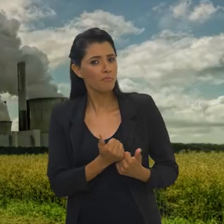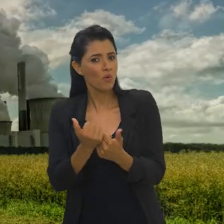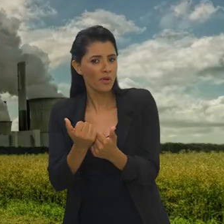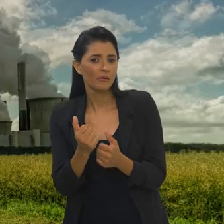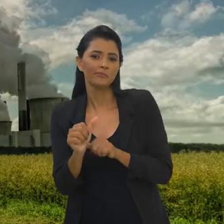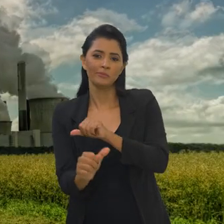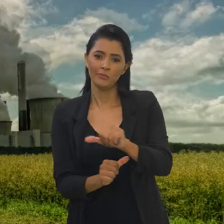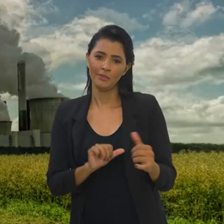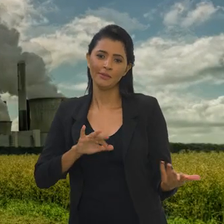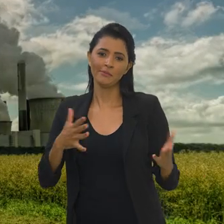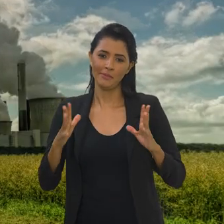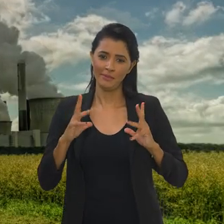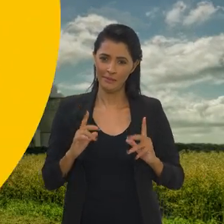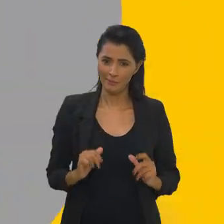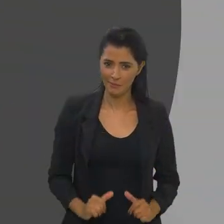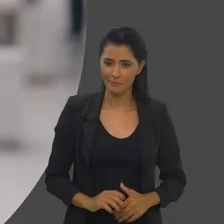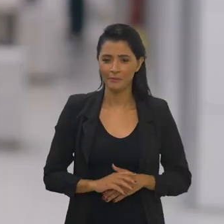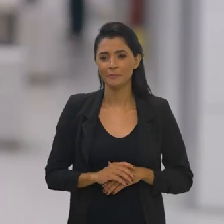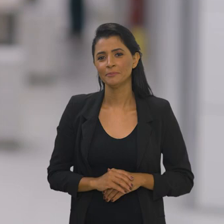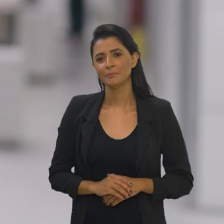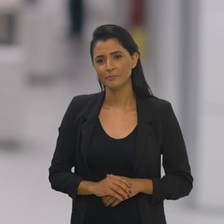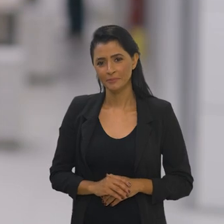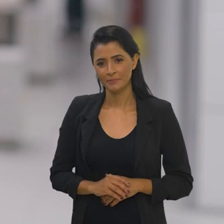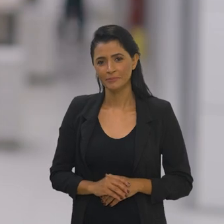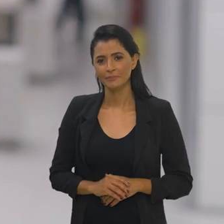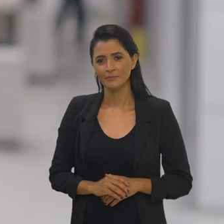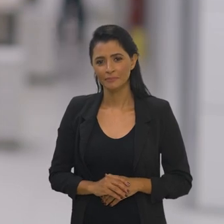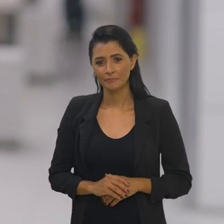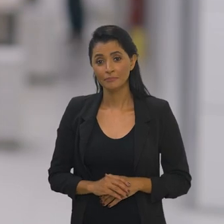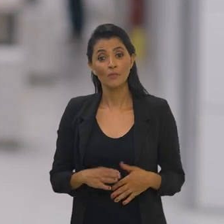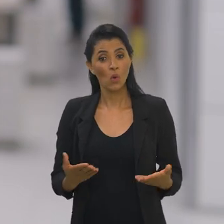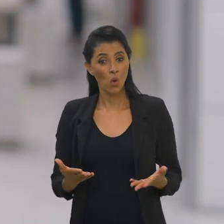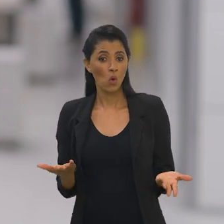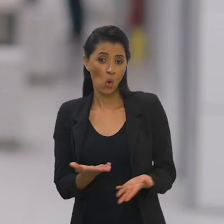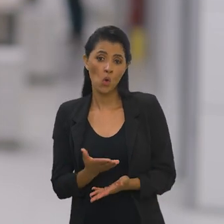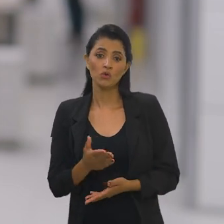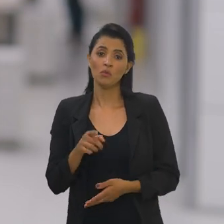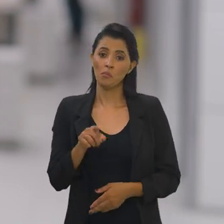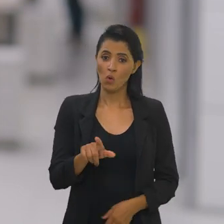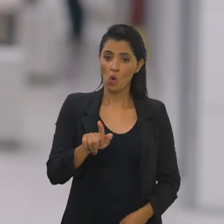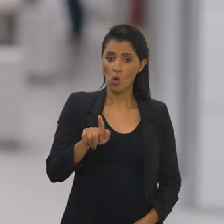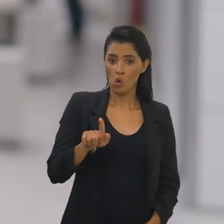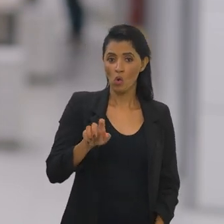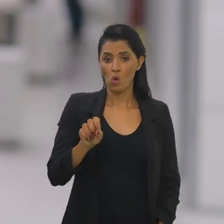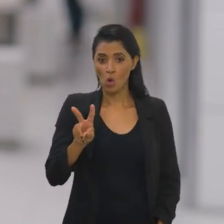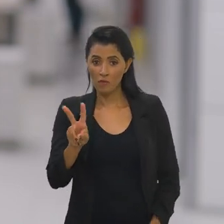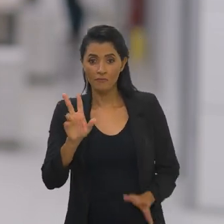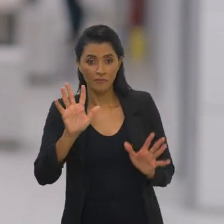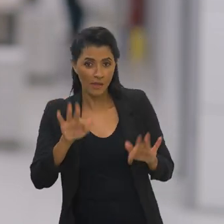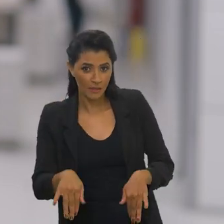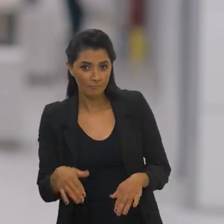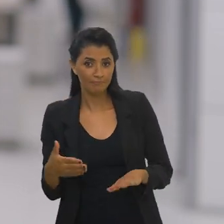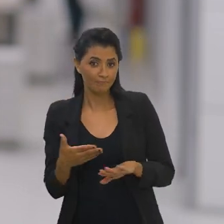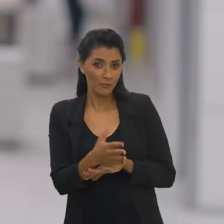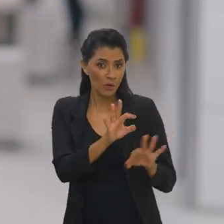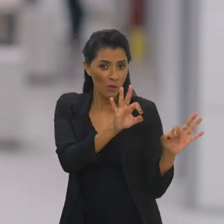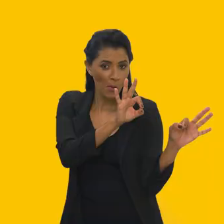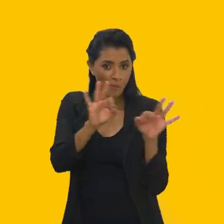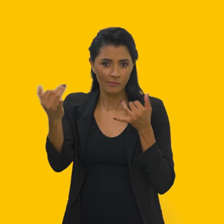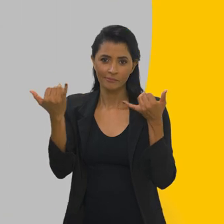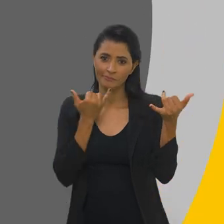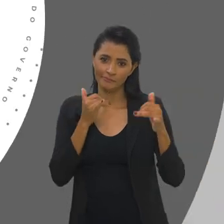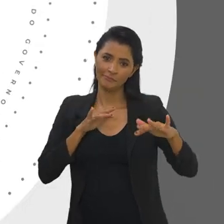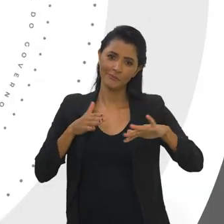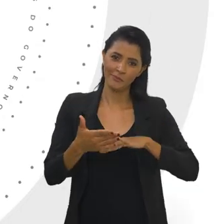o combate às mudanças climáticas. E o Ponto Gov de hoje fica por aqui. Acompanhe mais notícias nas nossas redes sociais.